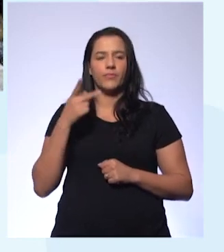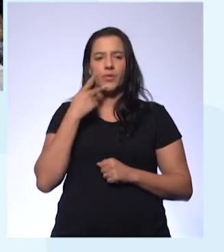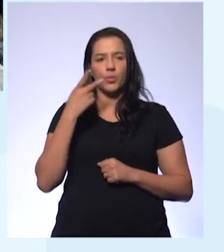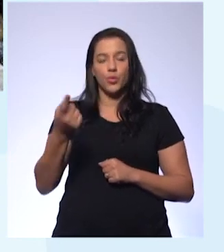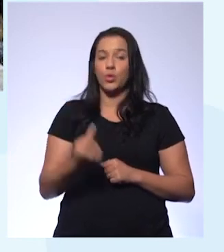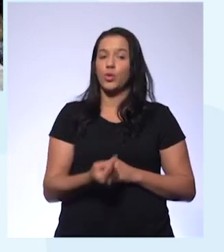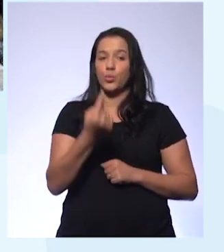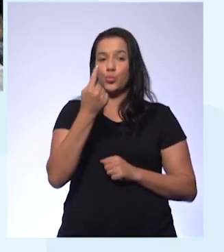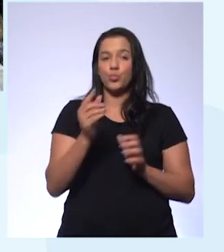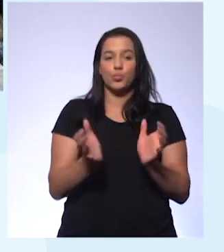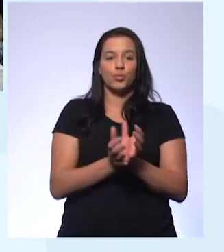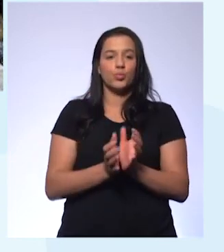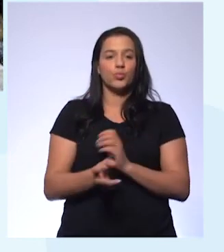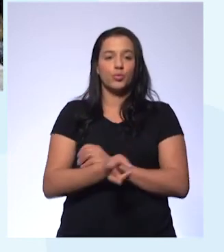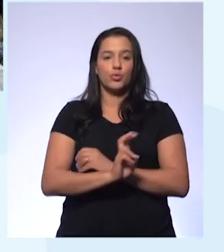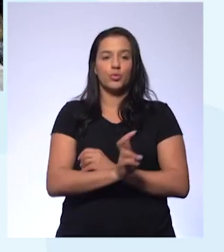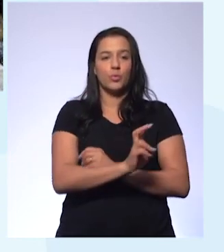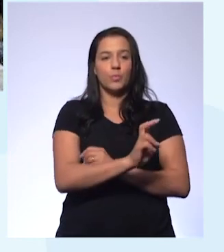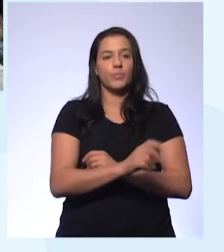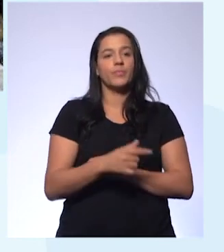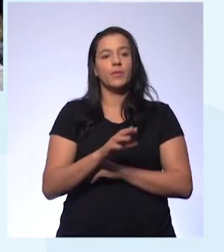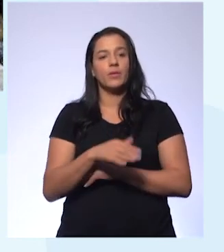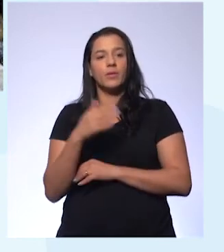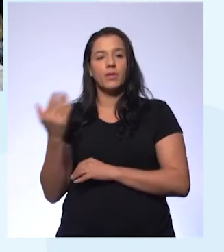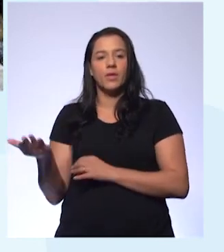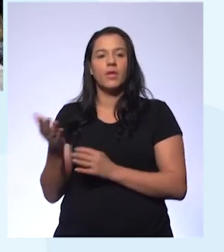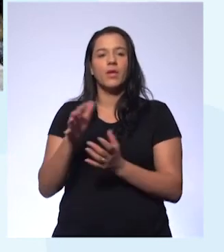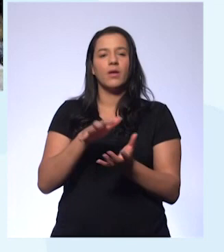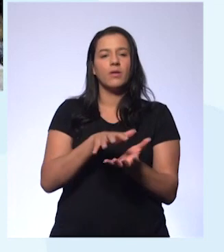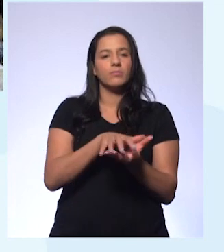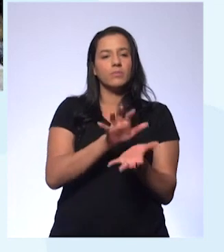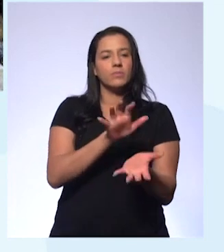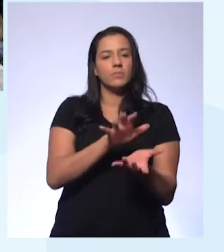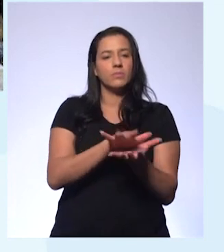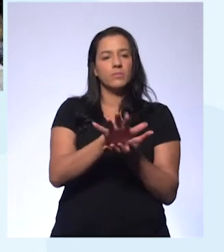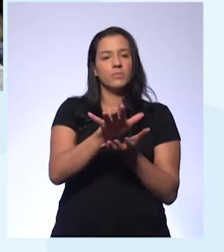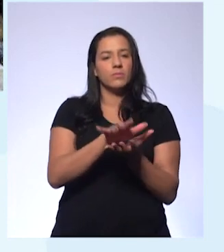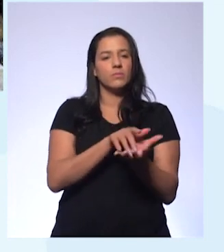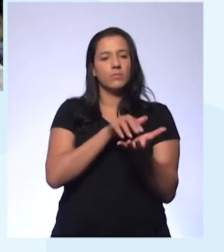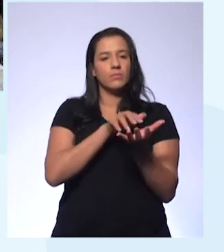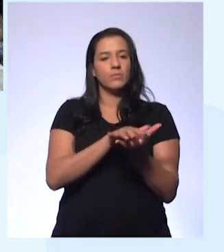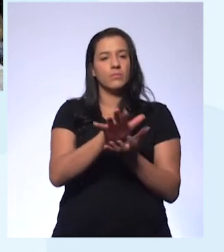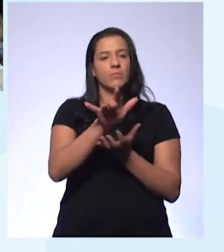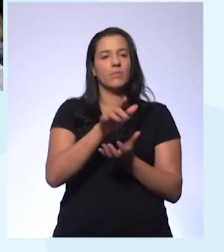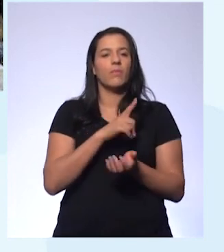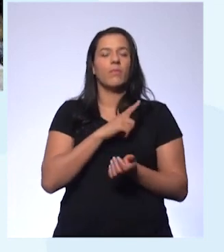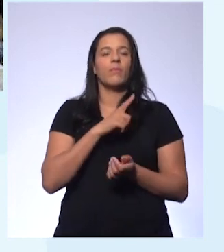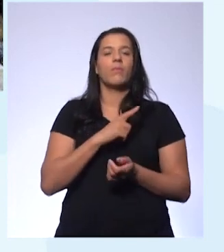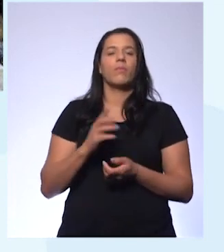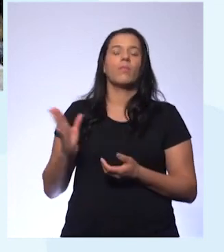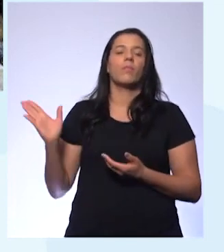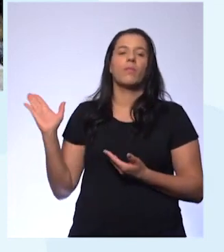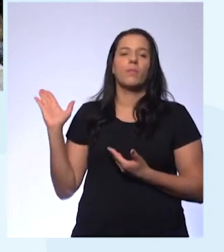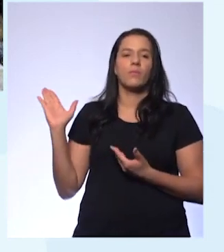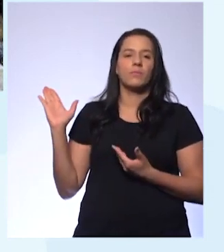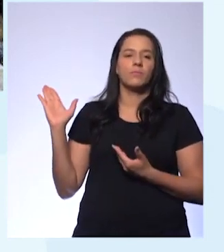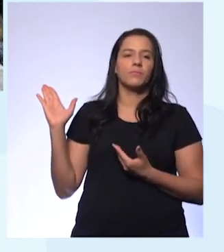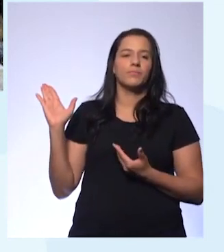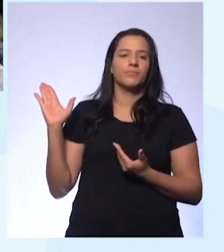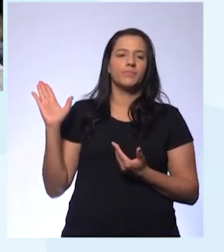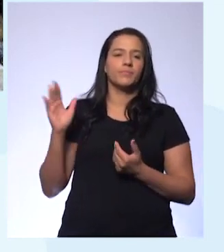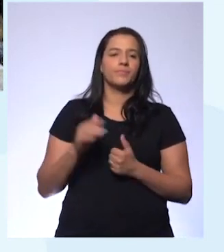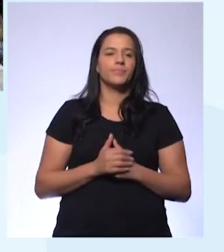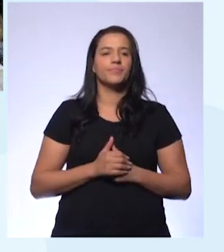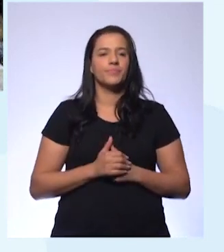crocodilianos. Os crocodilianos aí que tem esse crocodilo, jacaré e tal, eles hoje lá no ensino superior, em